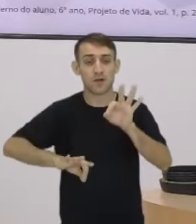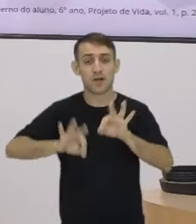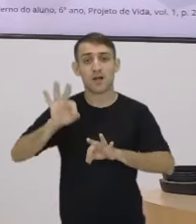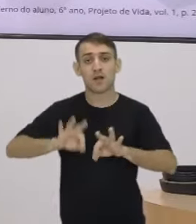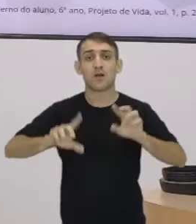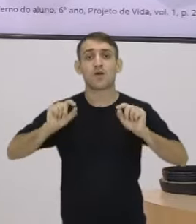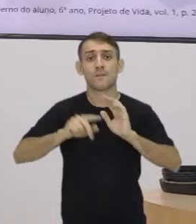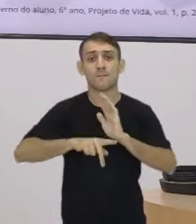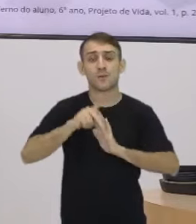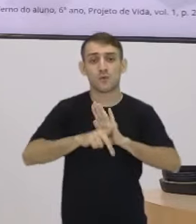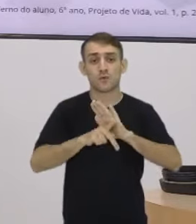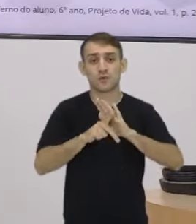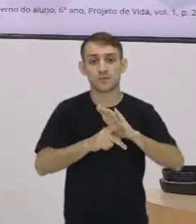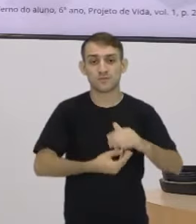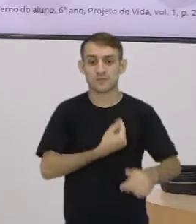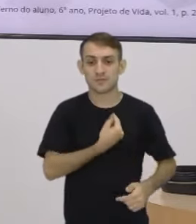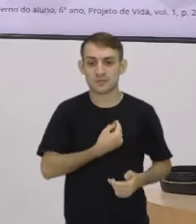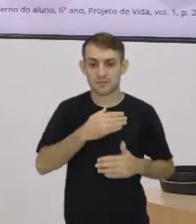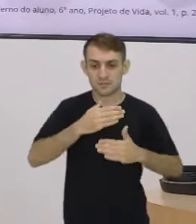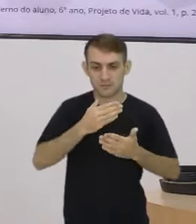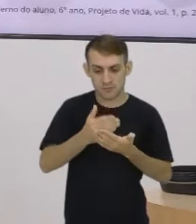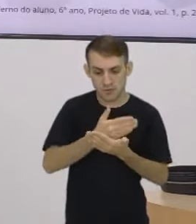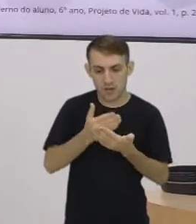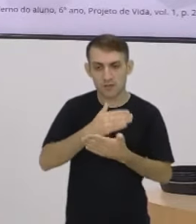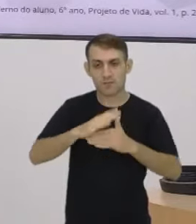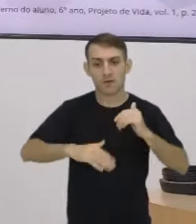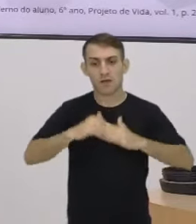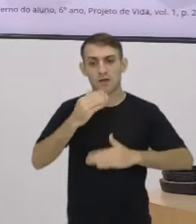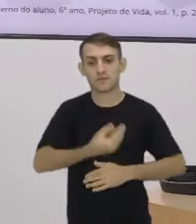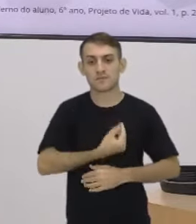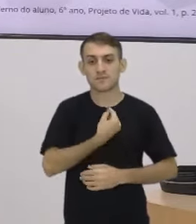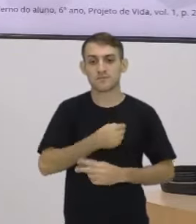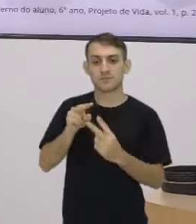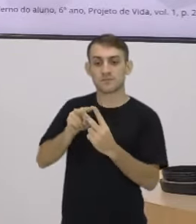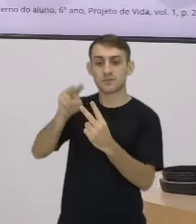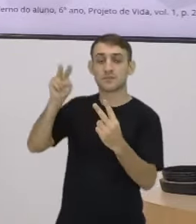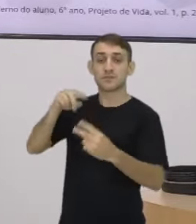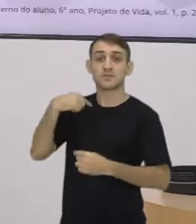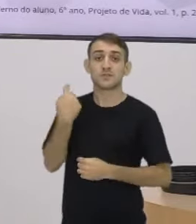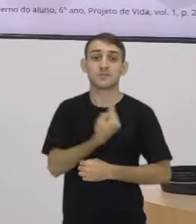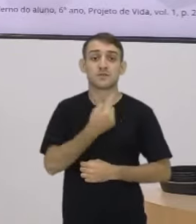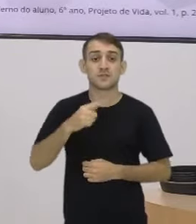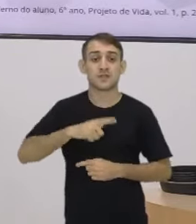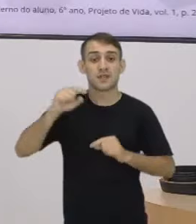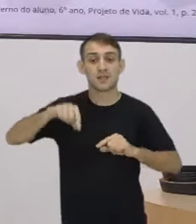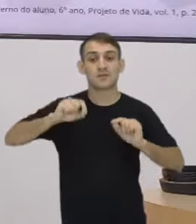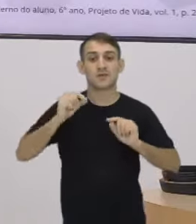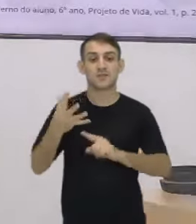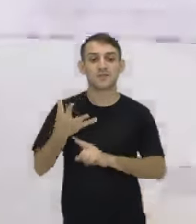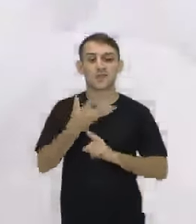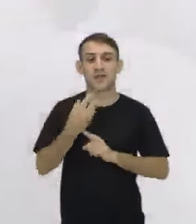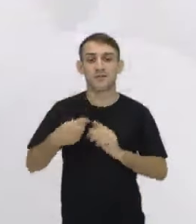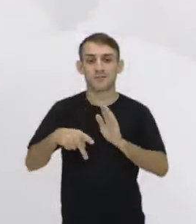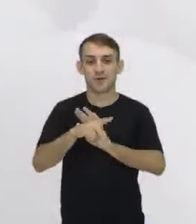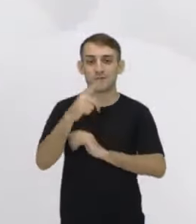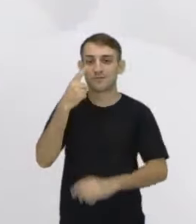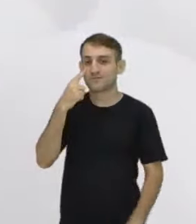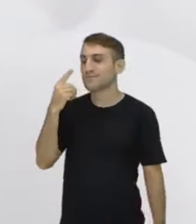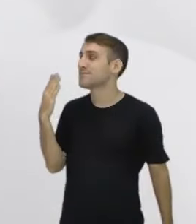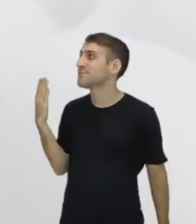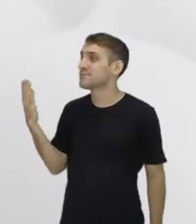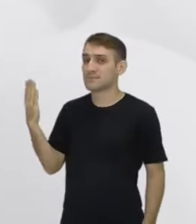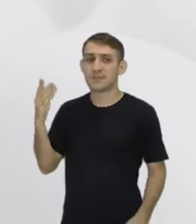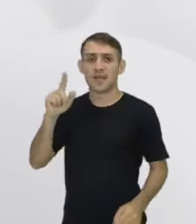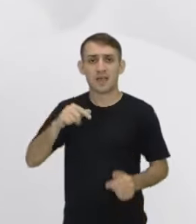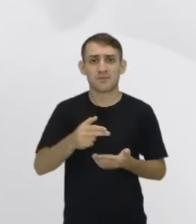diário de práticas e vivências de forma digital. A gente trouxe também aqui de forma de arte. Olha só, na tela pra vocês agora.